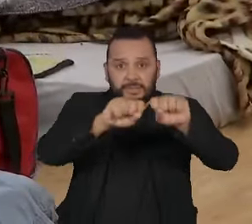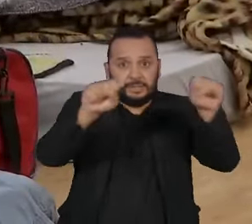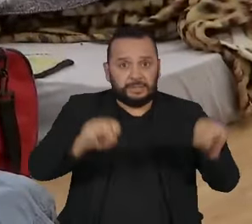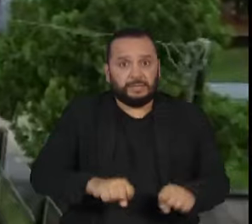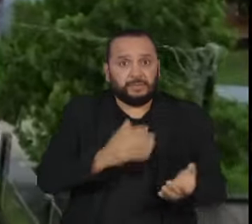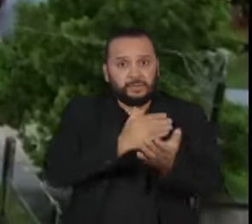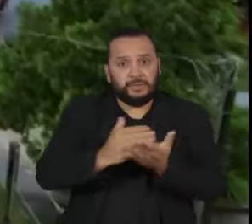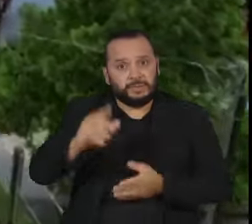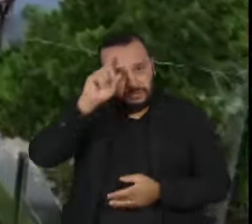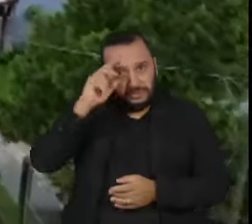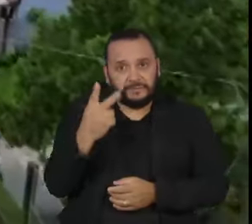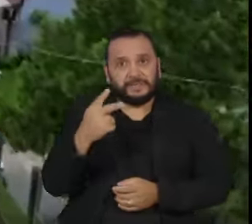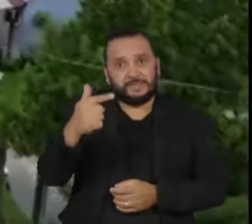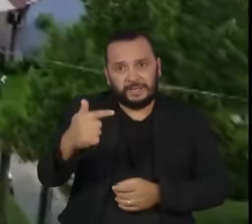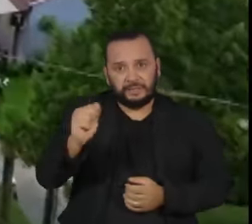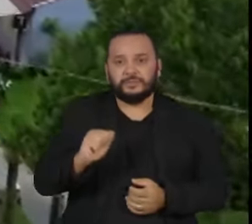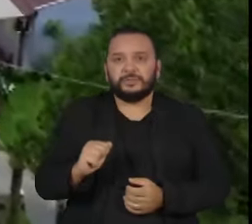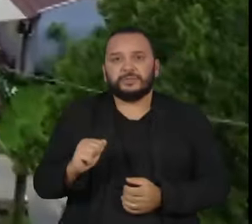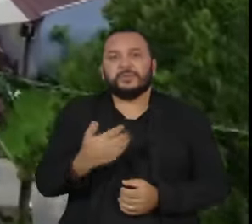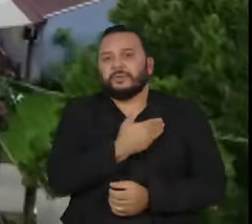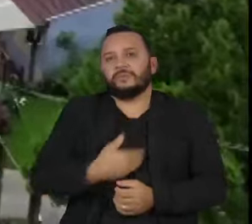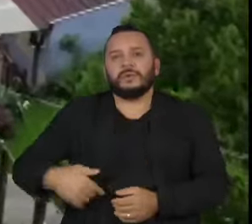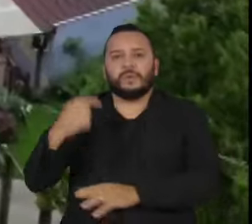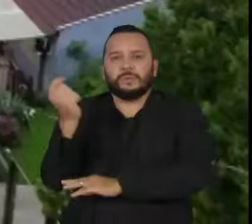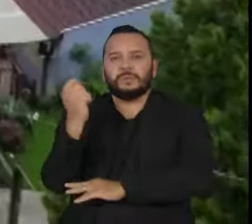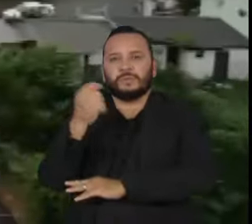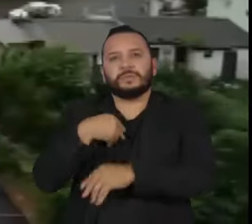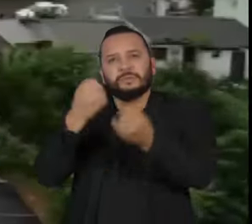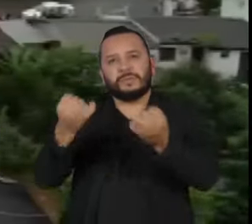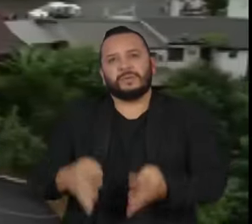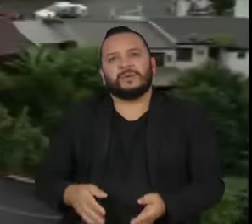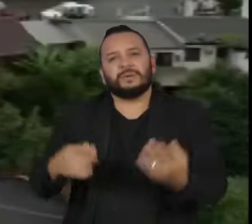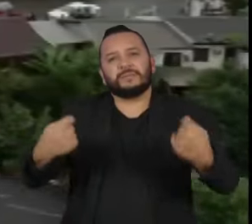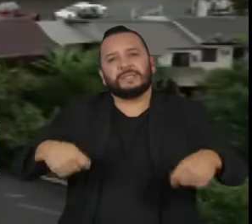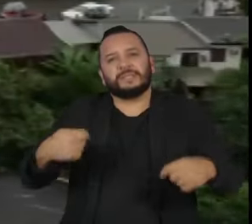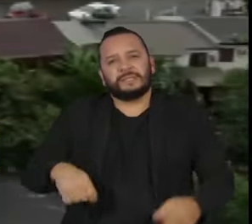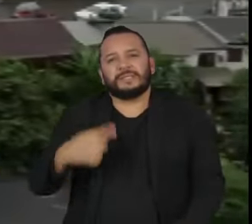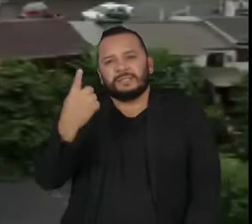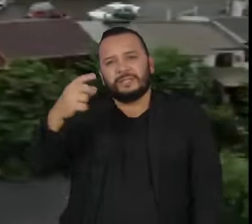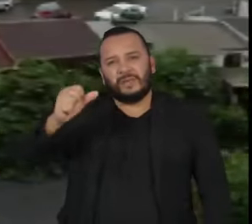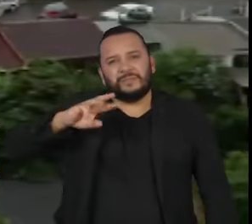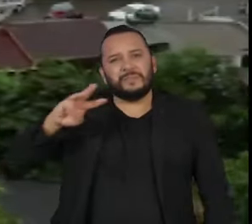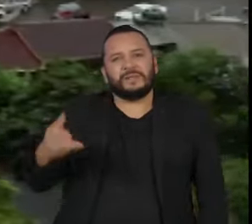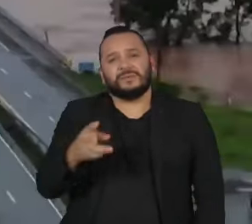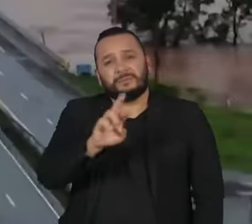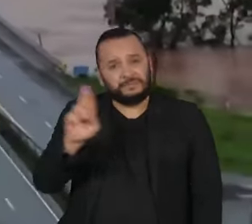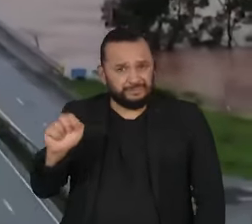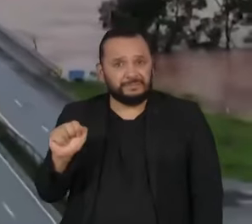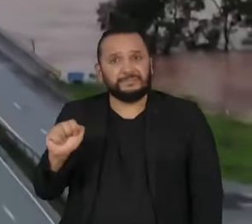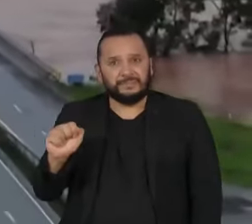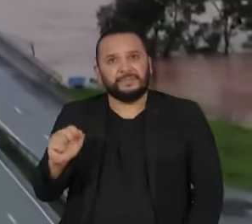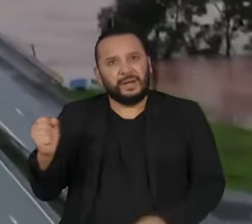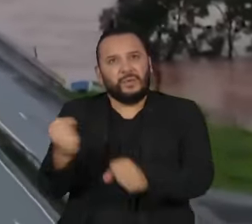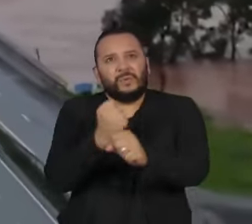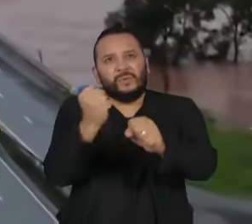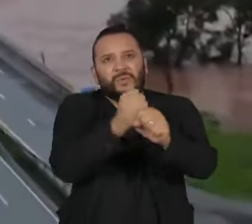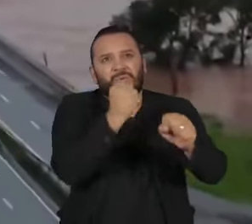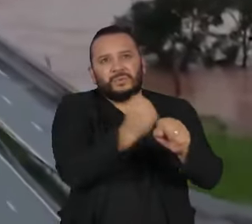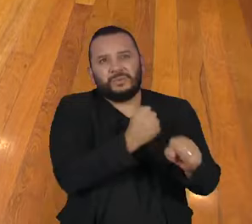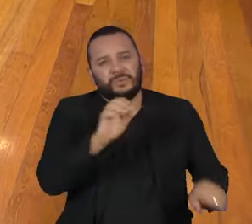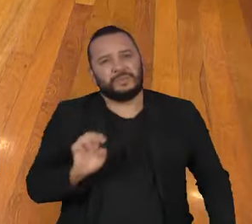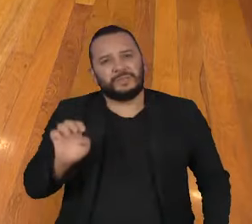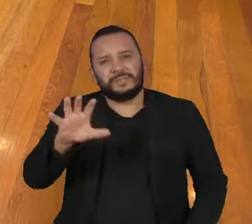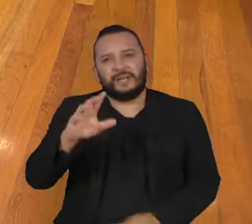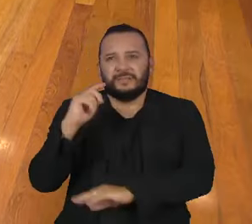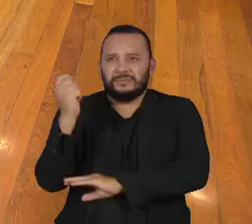27. Segundo o governo do Rio Grande do Sul, serão necessários cerca de R 19 bilhões para reconstruir todo o estado.